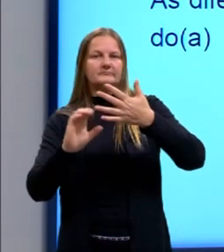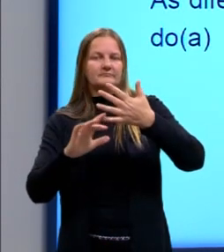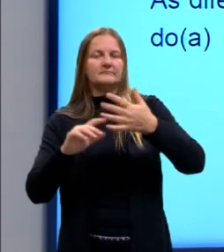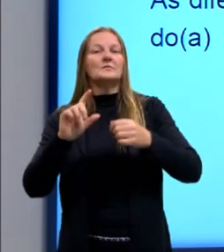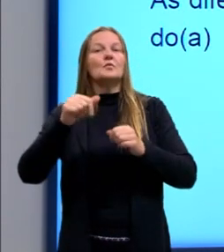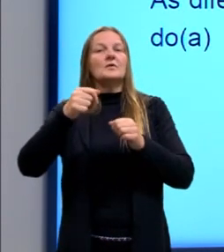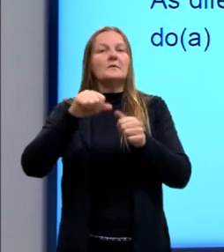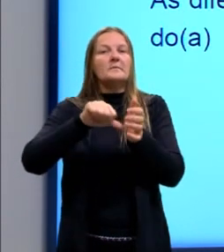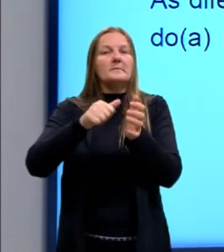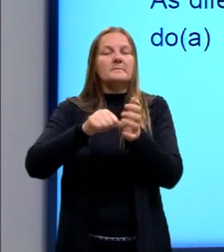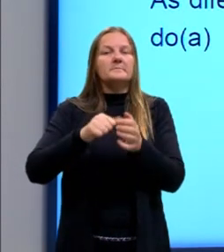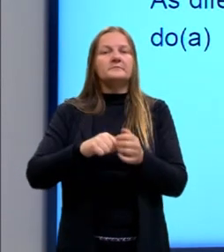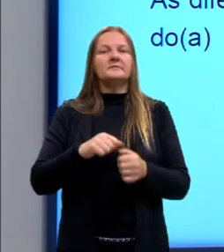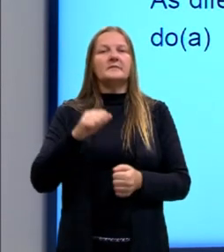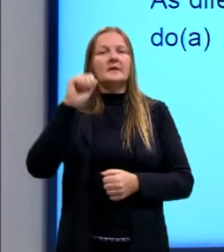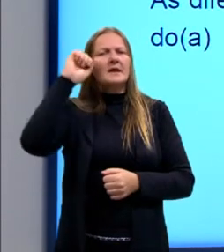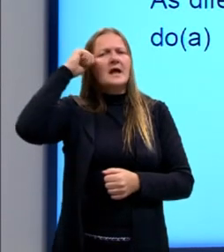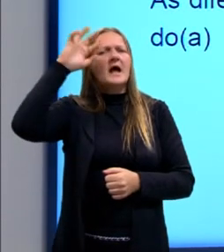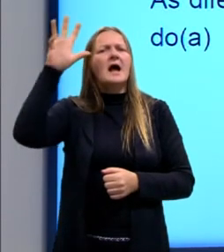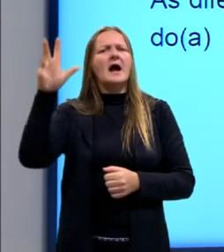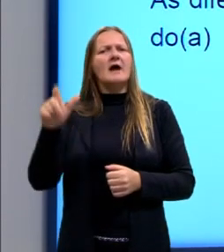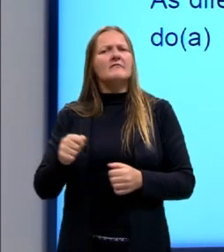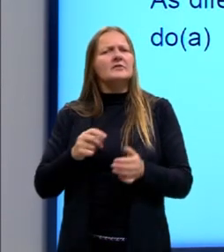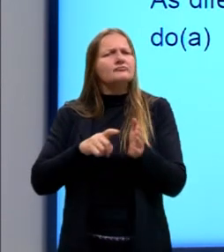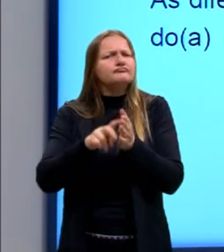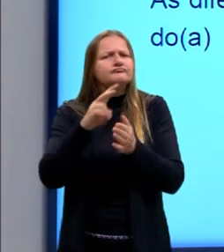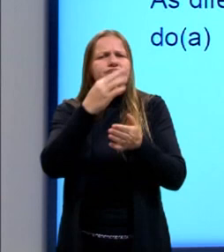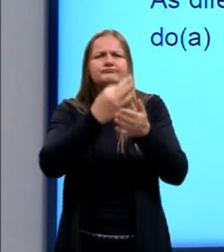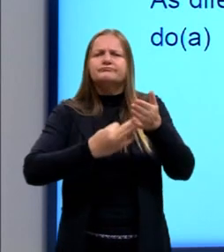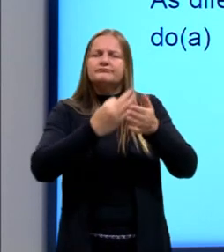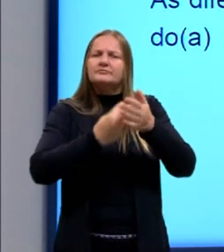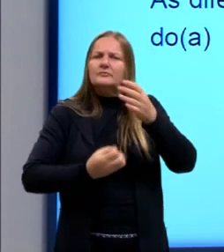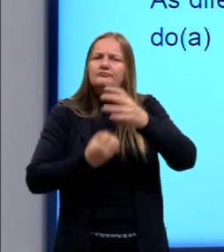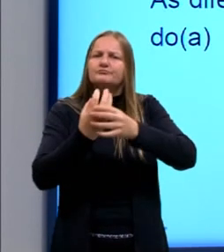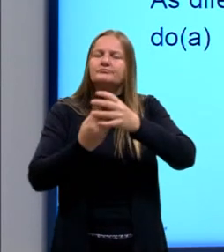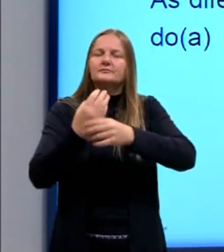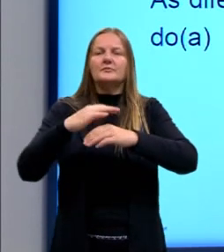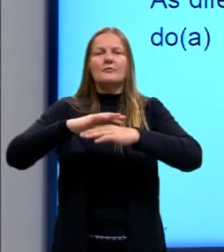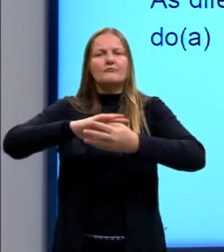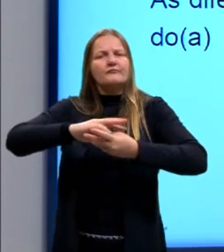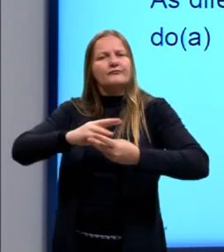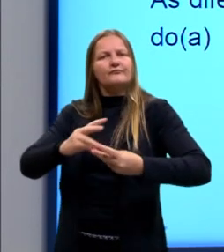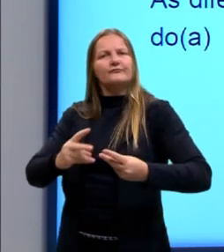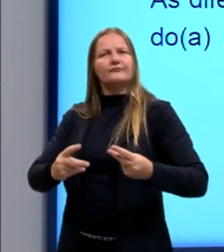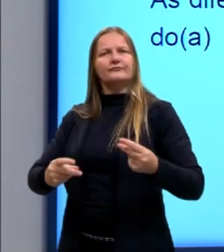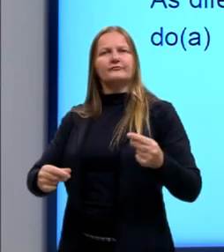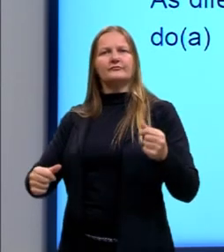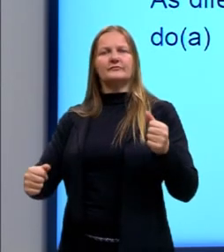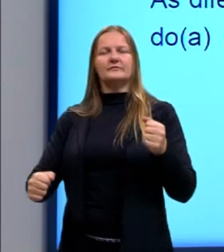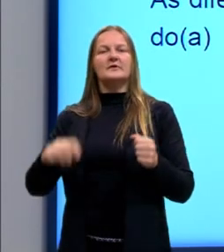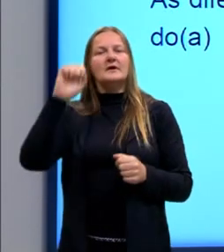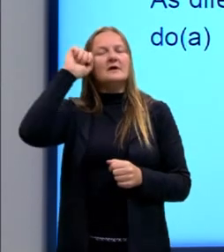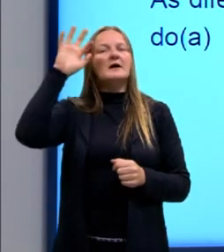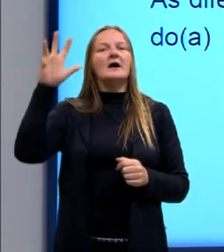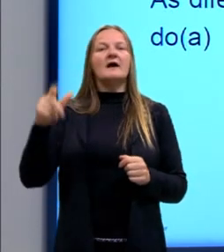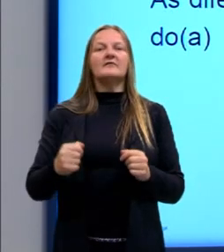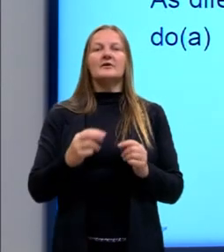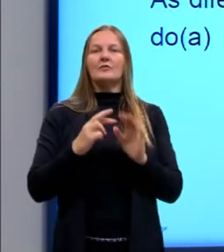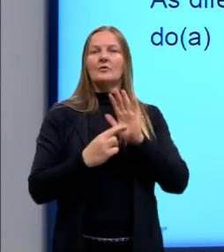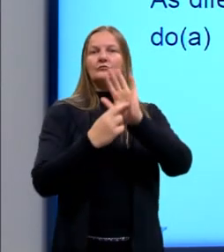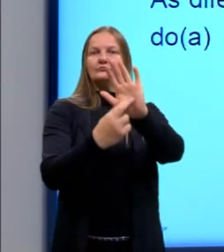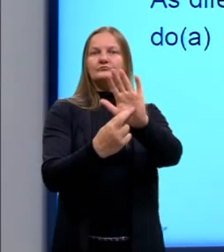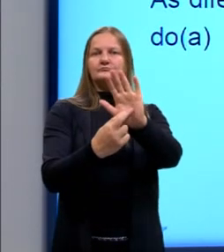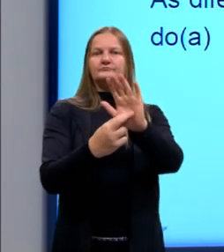A África tem sido incessantemente recriada e desconstruída. A África tem sido um ícone contestado,